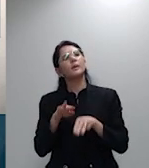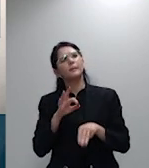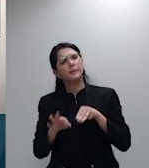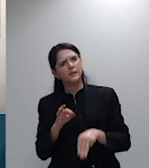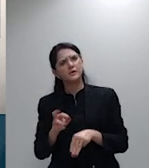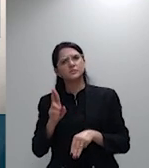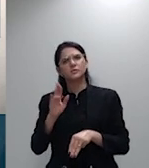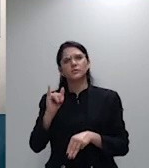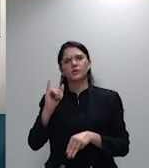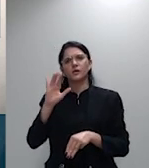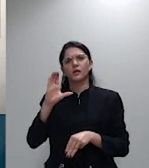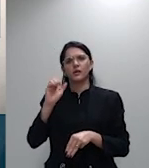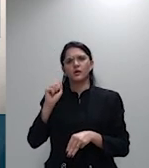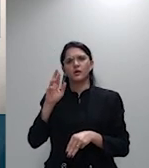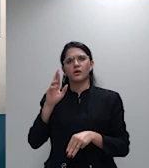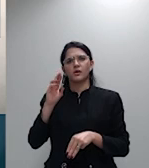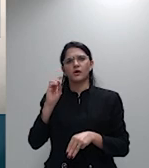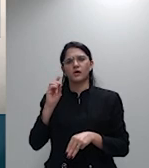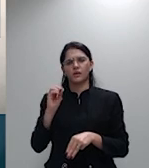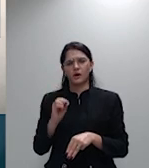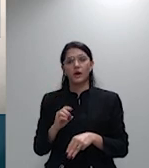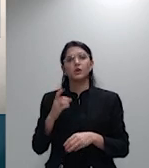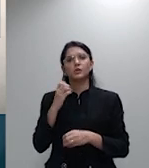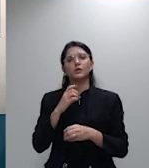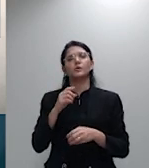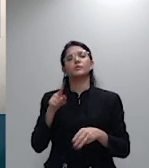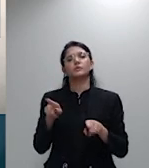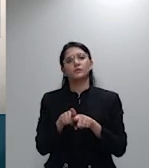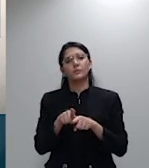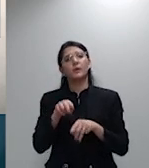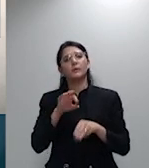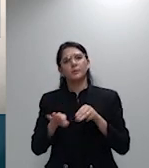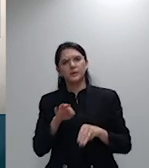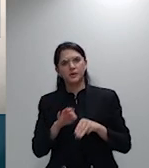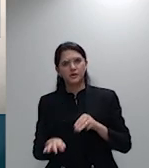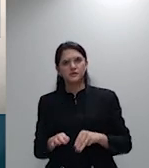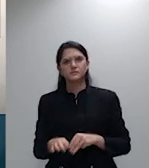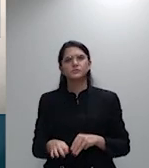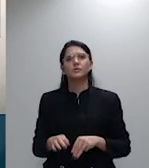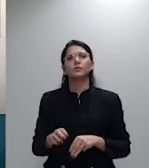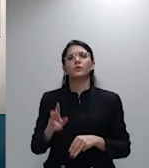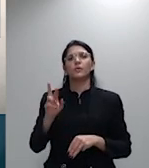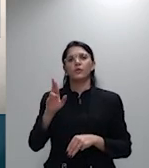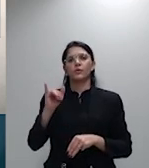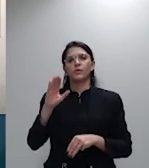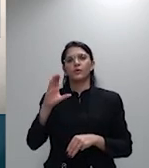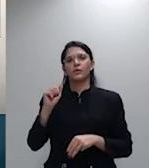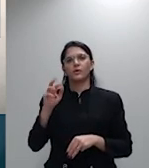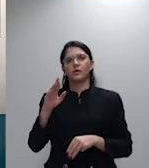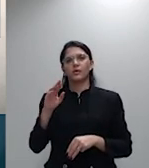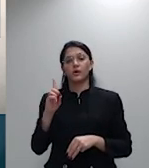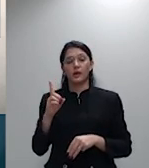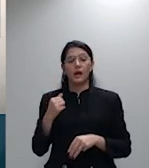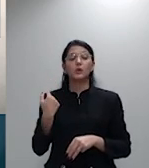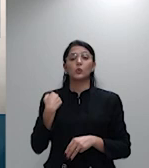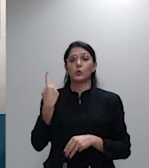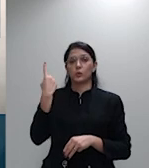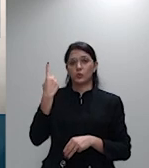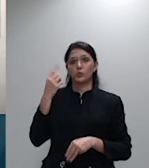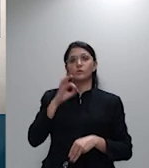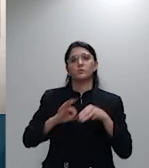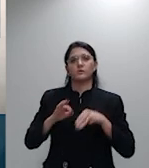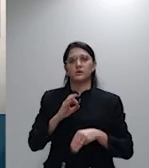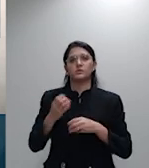ministro Ricardo Vilas Boas Coeba uma da minha relatoria também em 2018 durante a